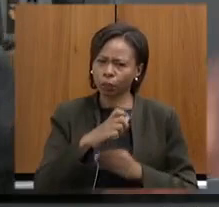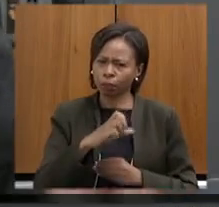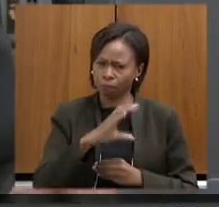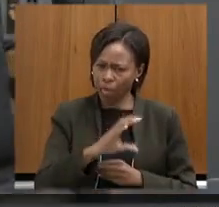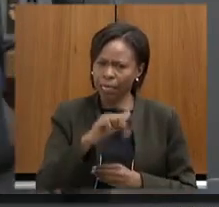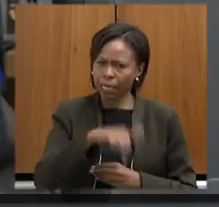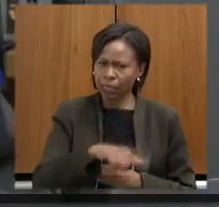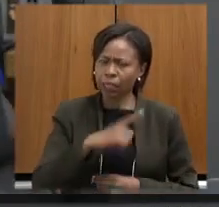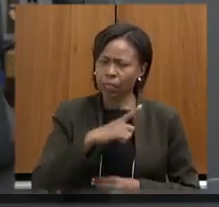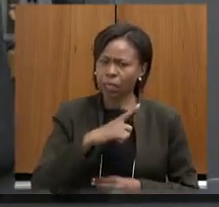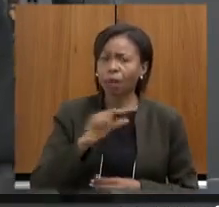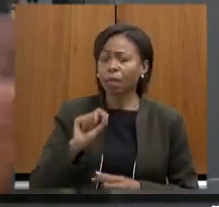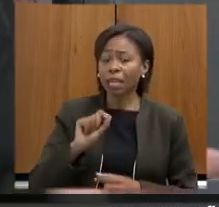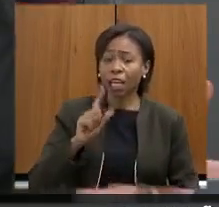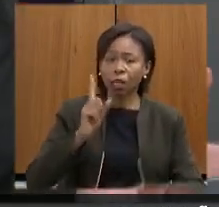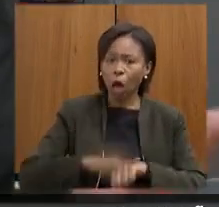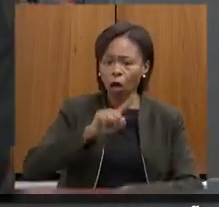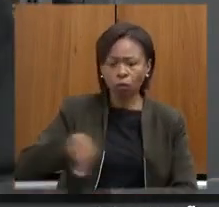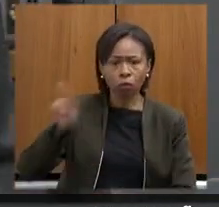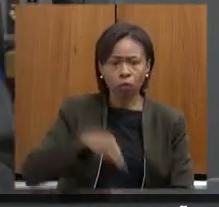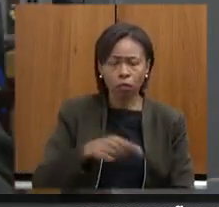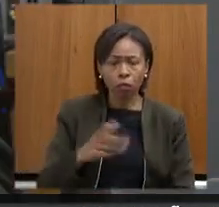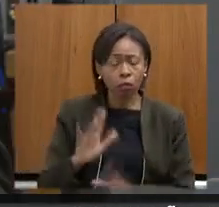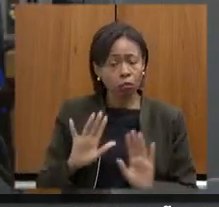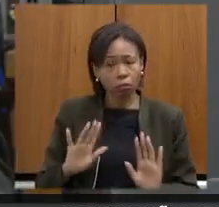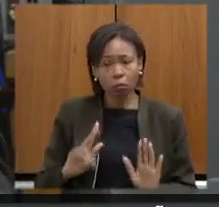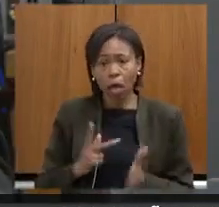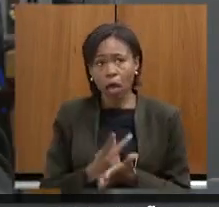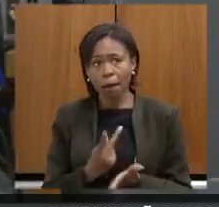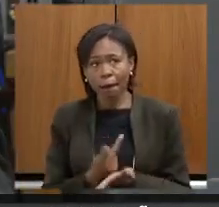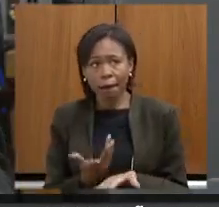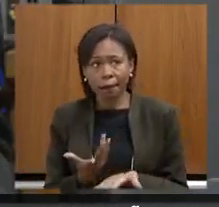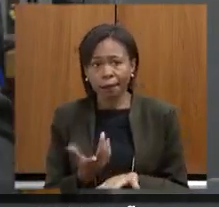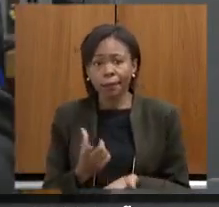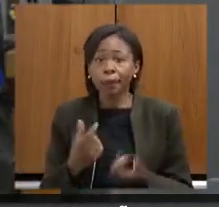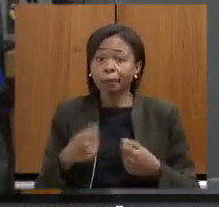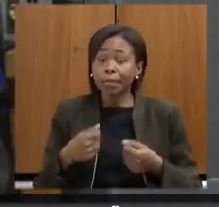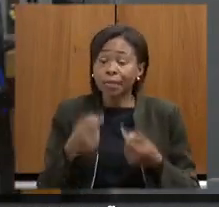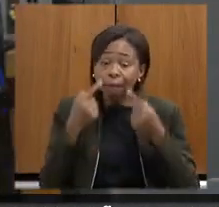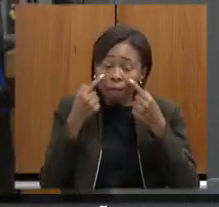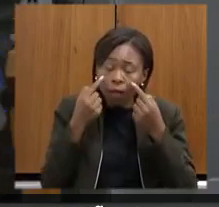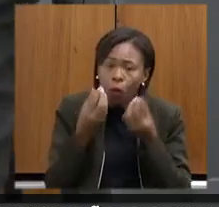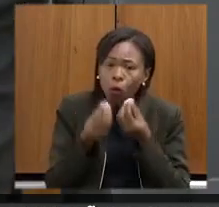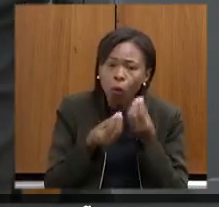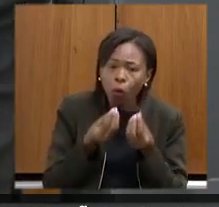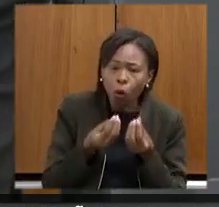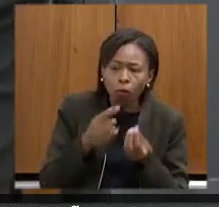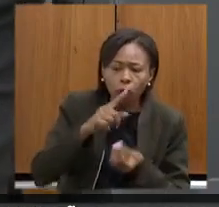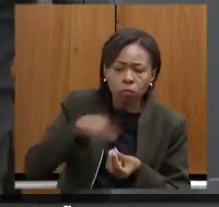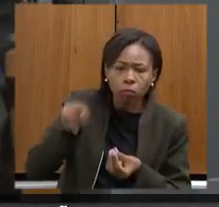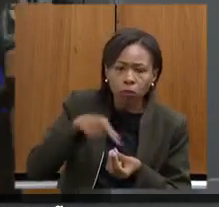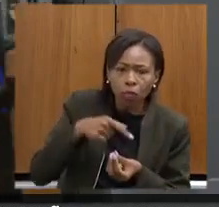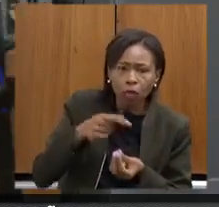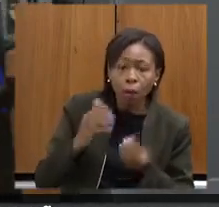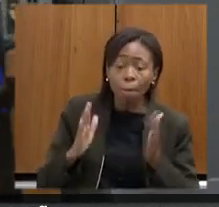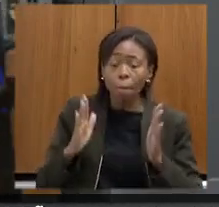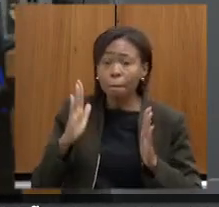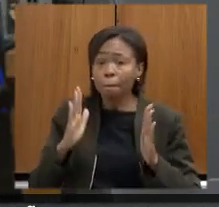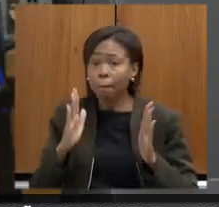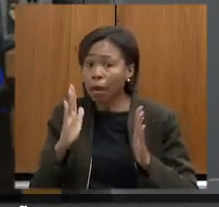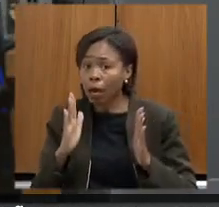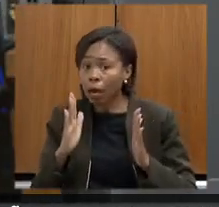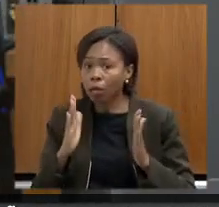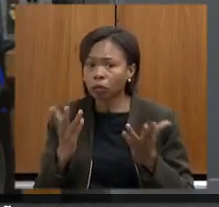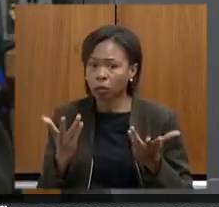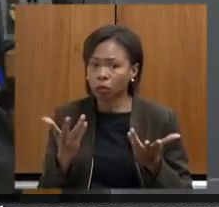suspensão instantânea errado tem que dizer como suspender como recuperar que prazo dar até